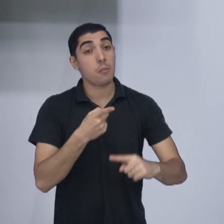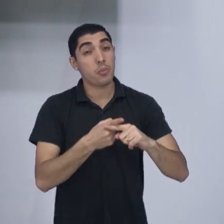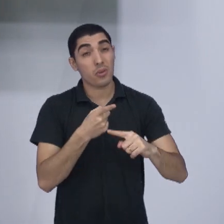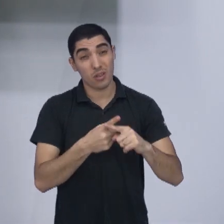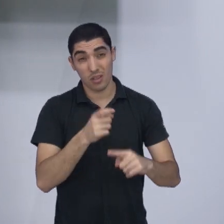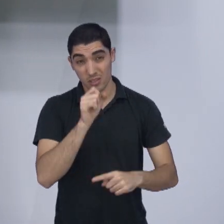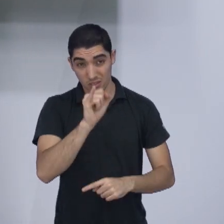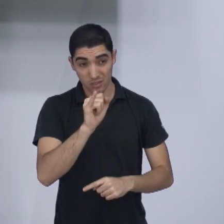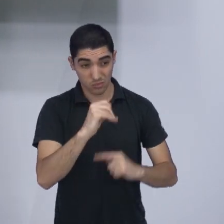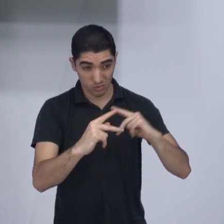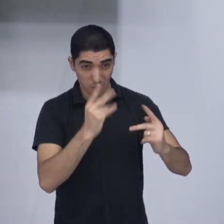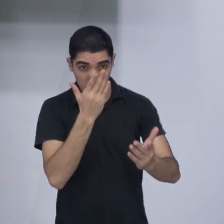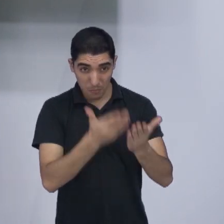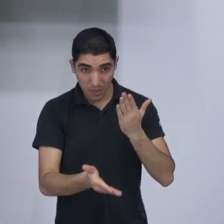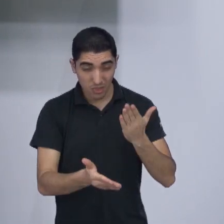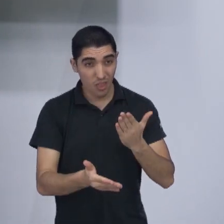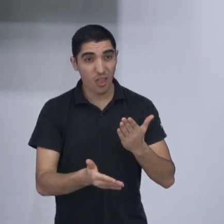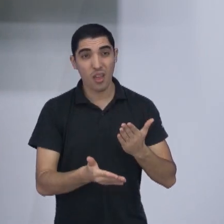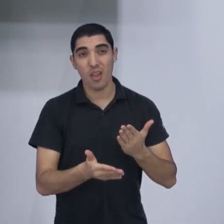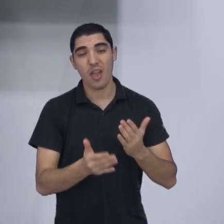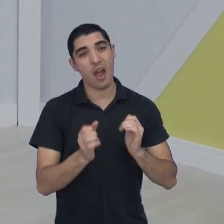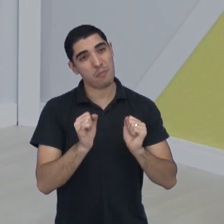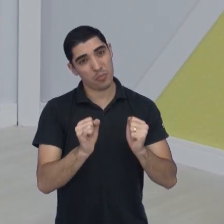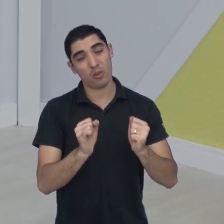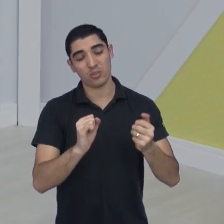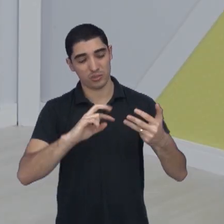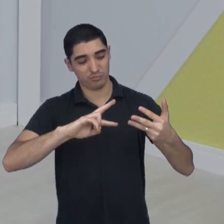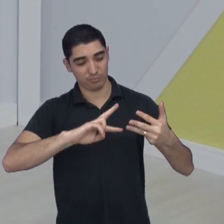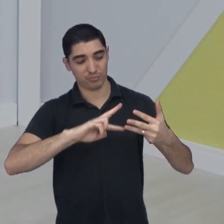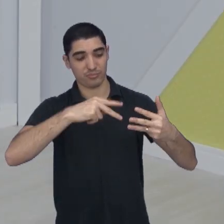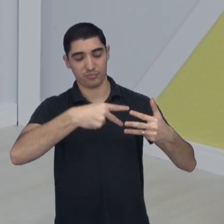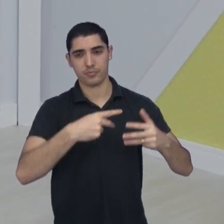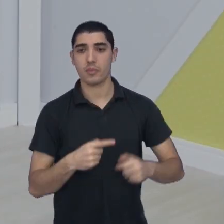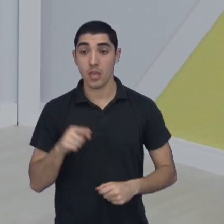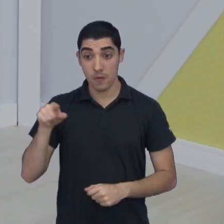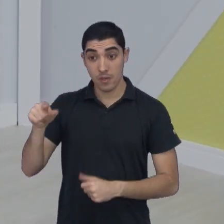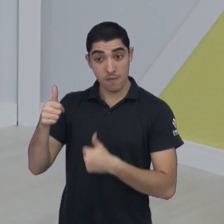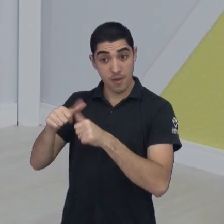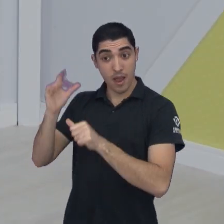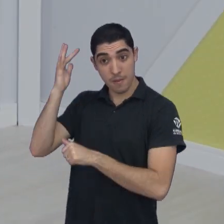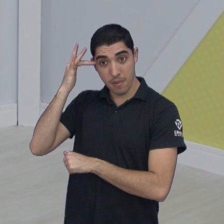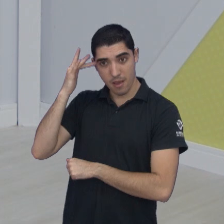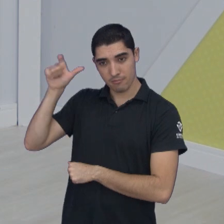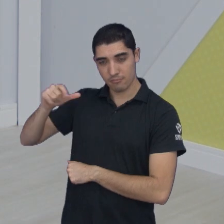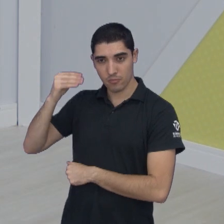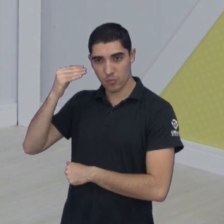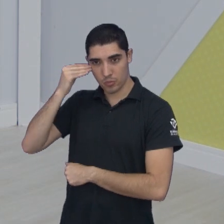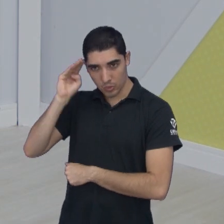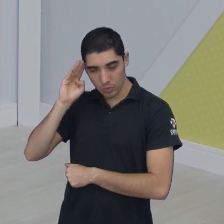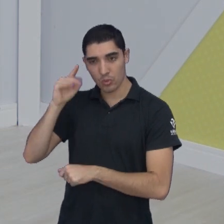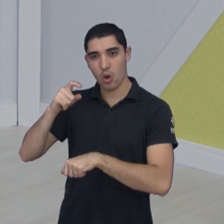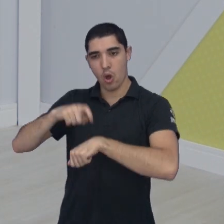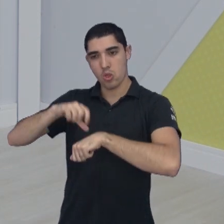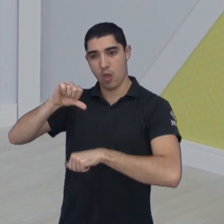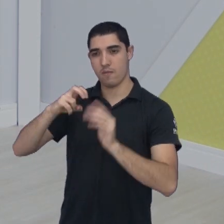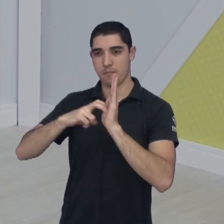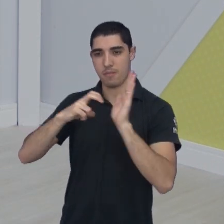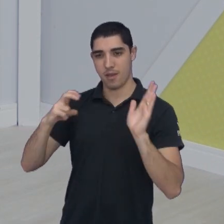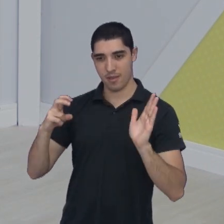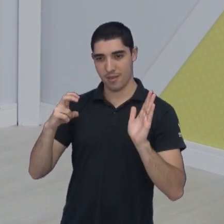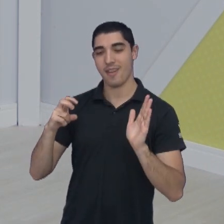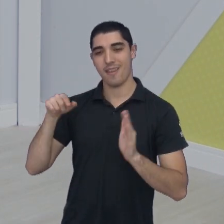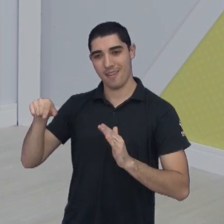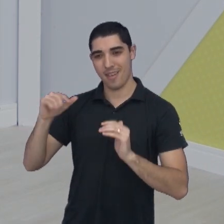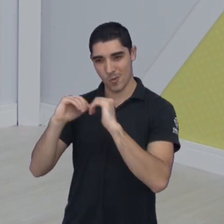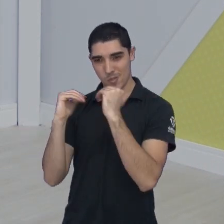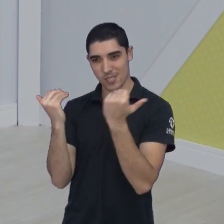derrota, tira o São José e pode até classificar o 15 de Piracicaba. E você estará lá amanhã, no Martins Pereira, 9 da manhã, acompanhando essa partida e vai trazer todos